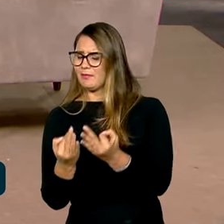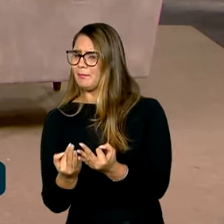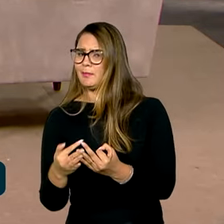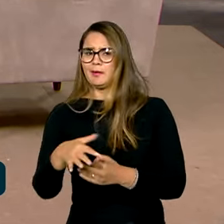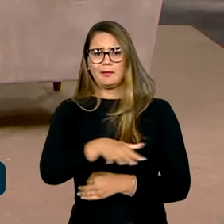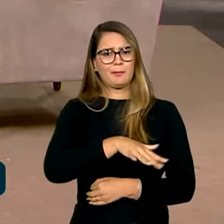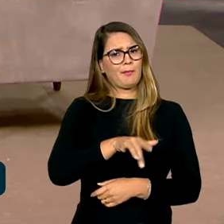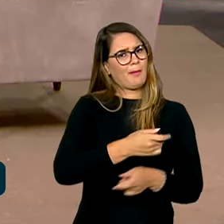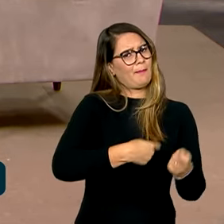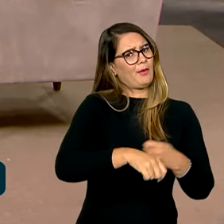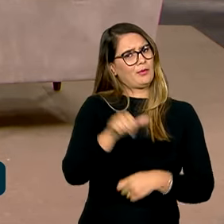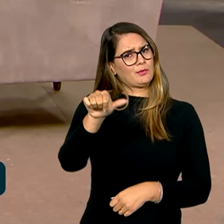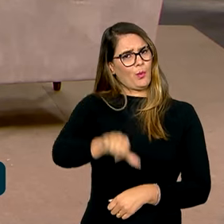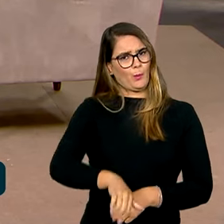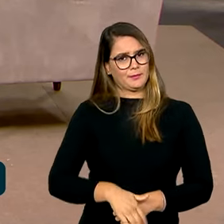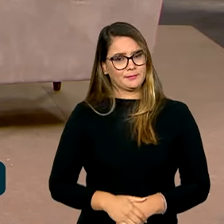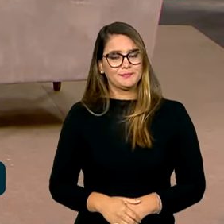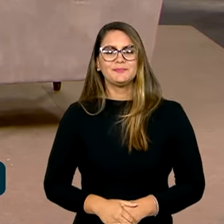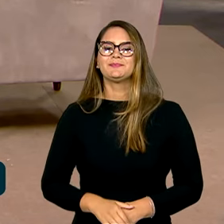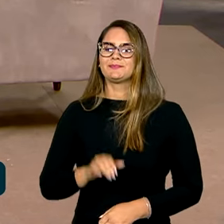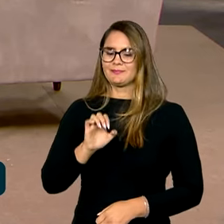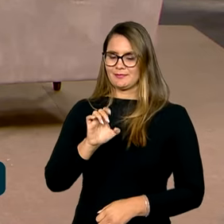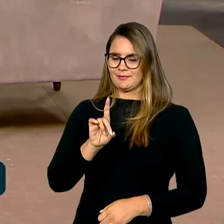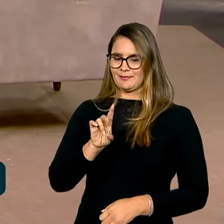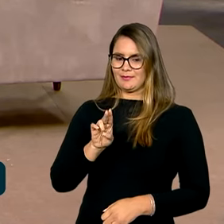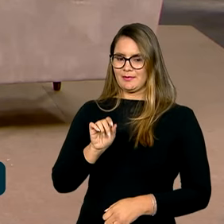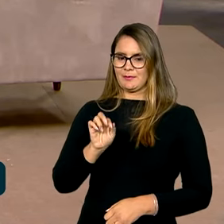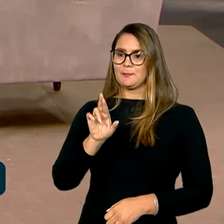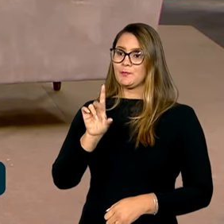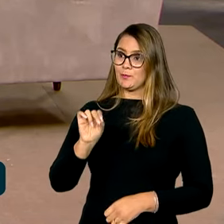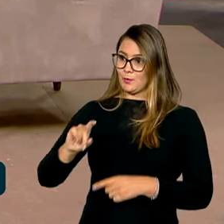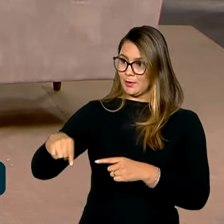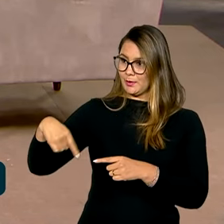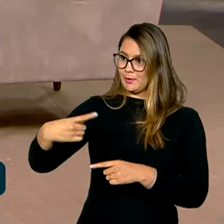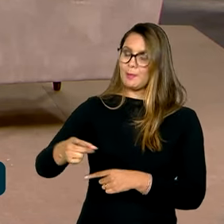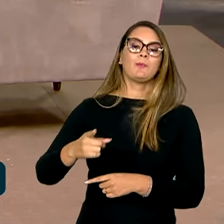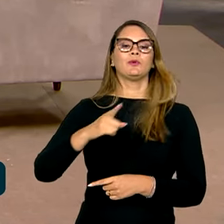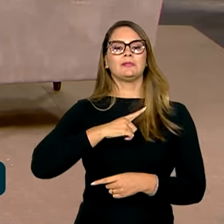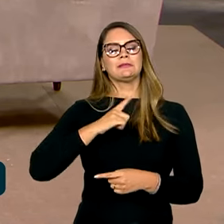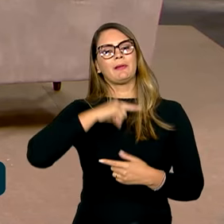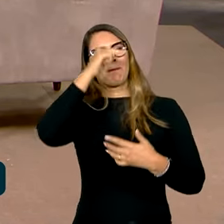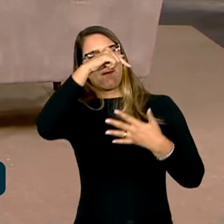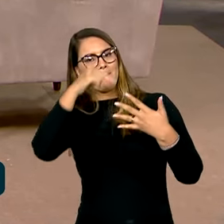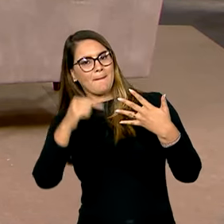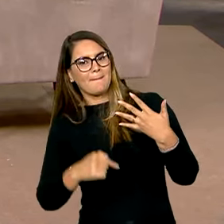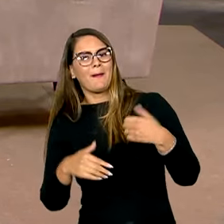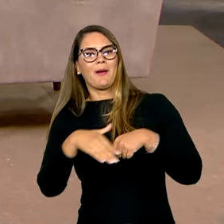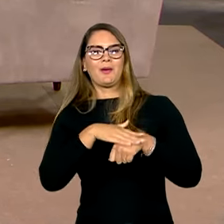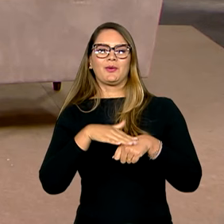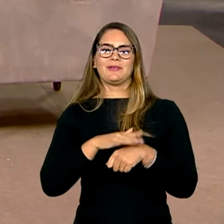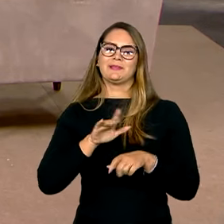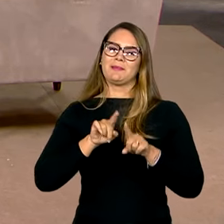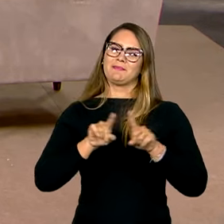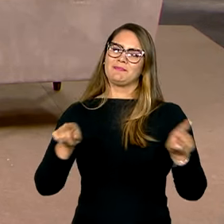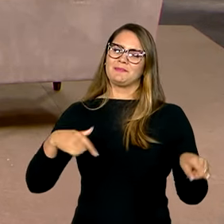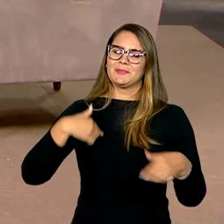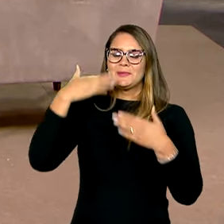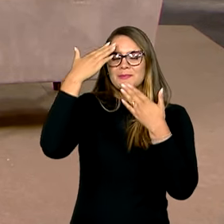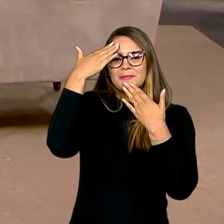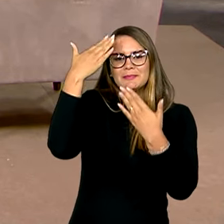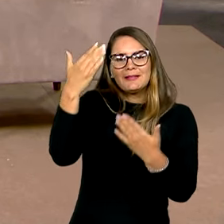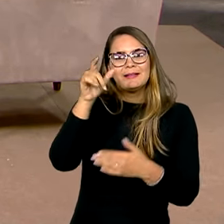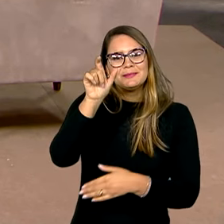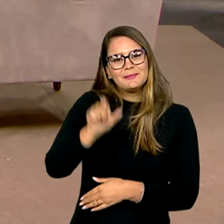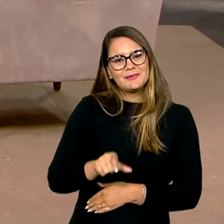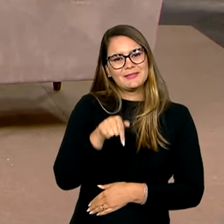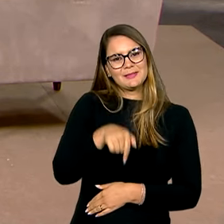para o ambiente de negócios. É verdade. Eduardo Galvão, numa próxima oportunidade, a gente tem muita coisa ainda para conversar, mas desde já, muito obrigado aí pelas suas contribuições